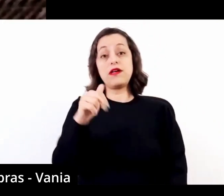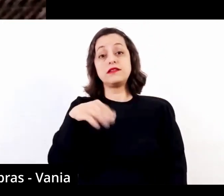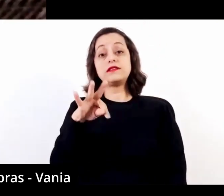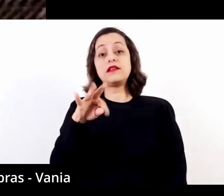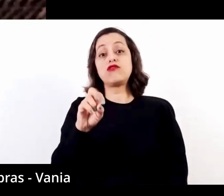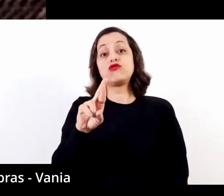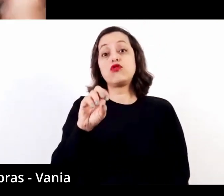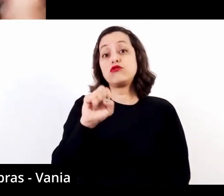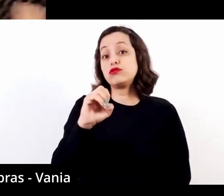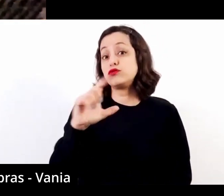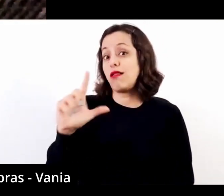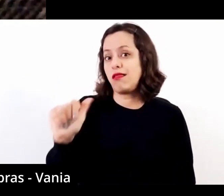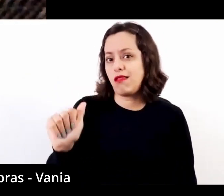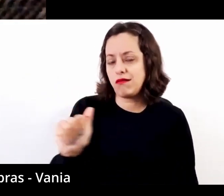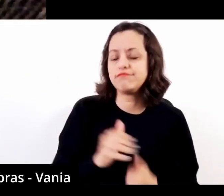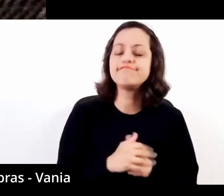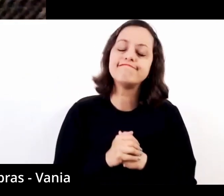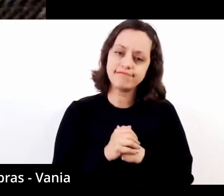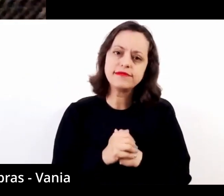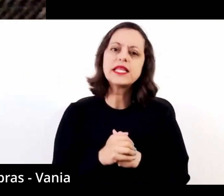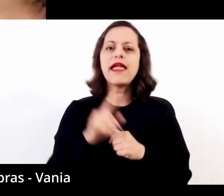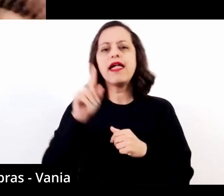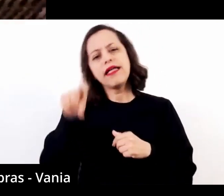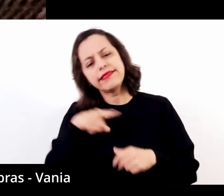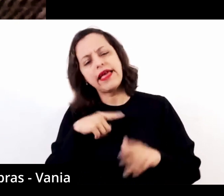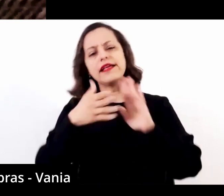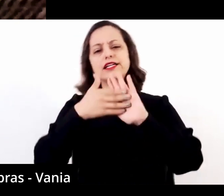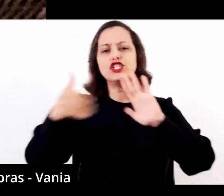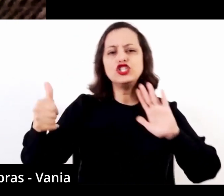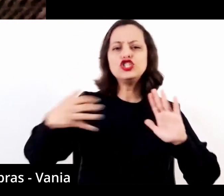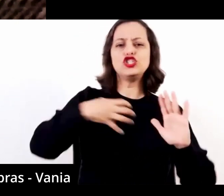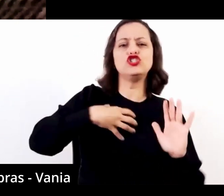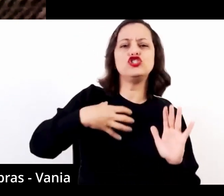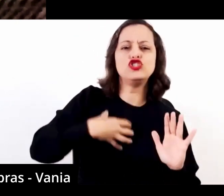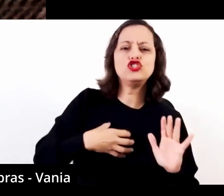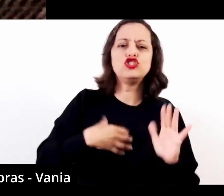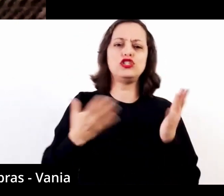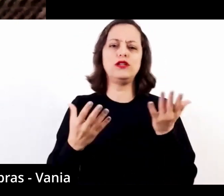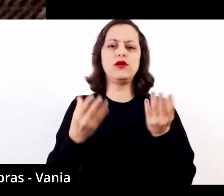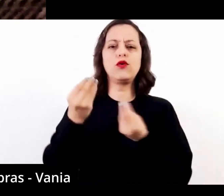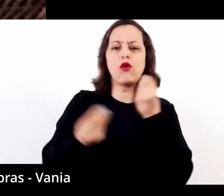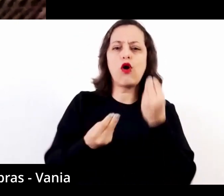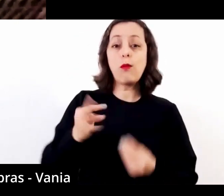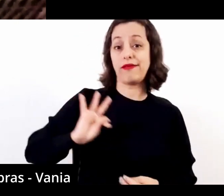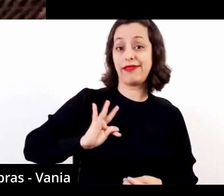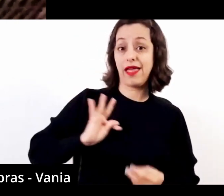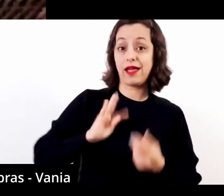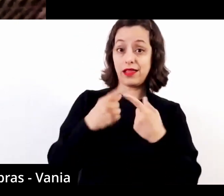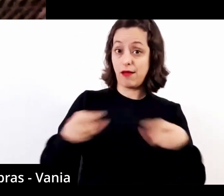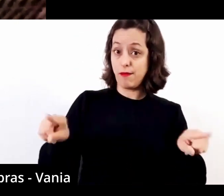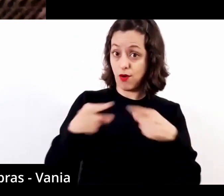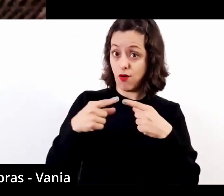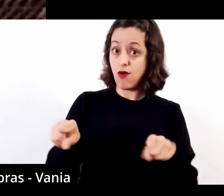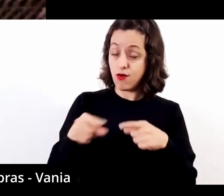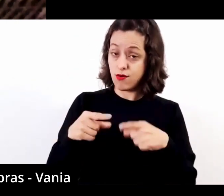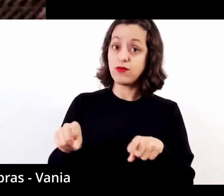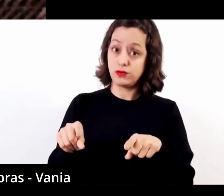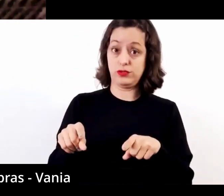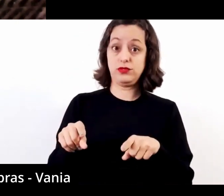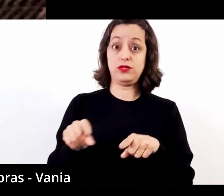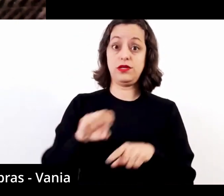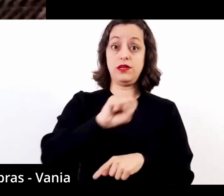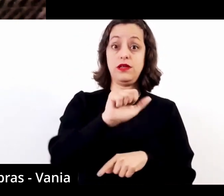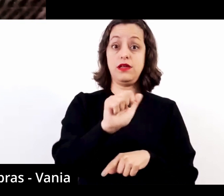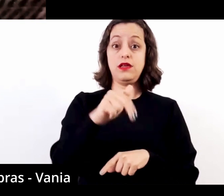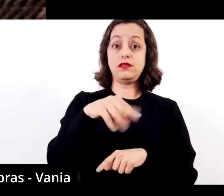Embora o desdobramento musical, estilístico, de técnicas, inclusive expandidas na sonata